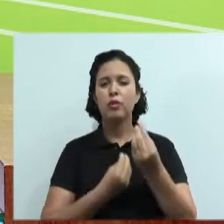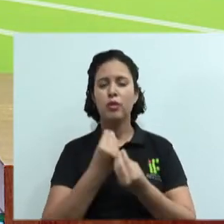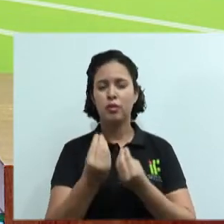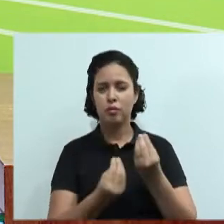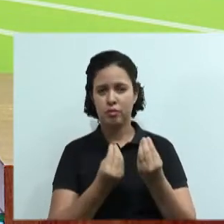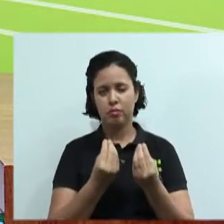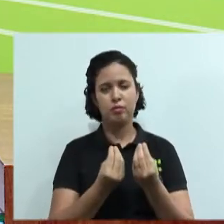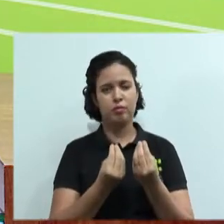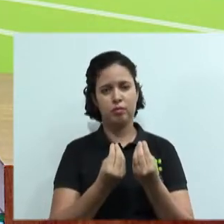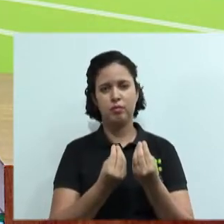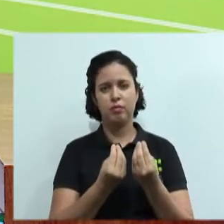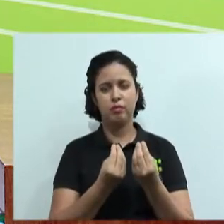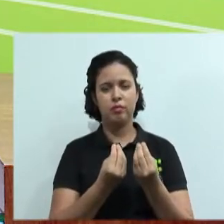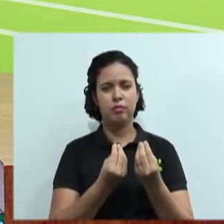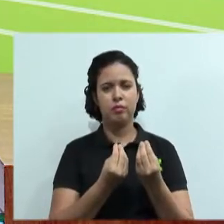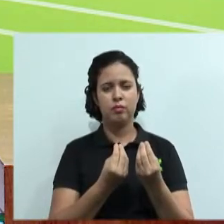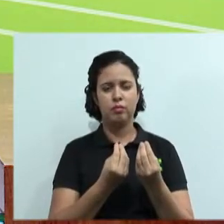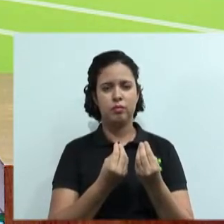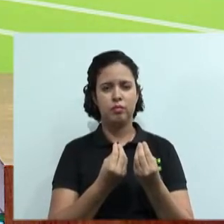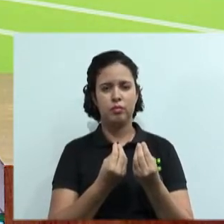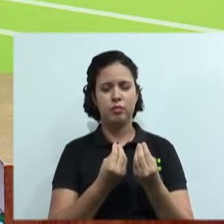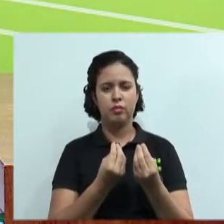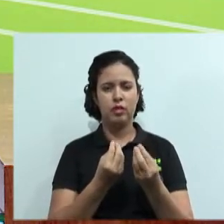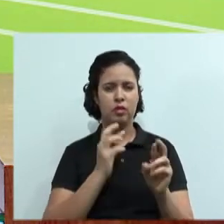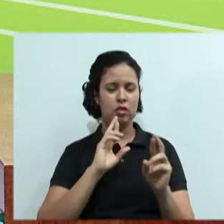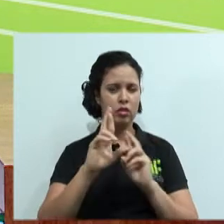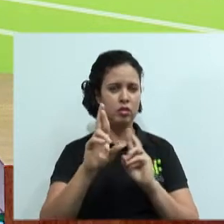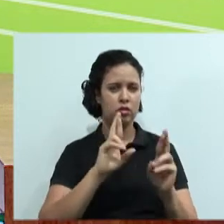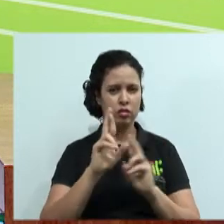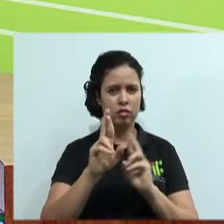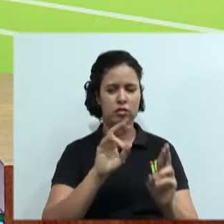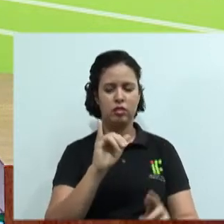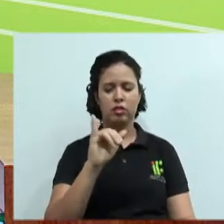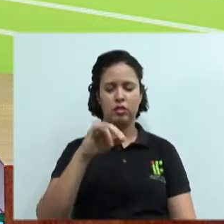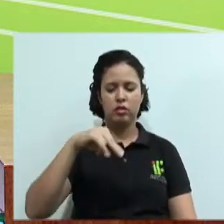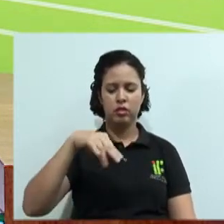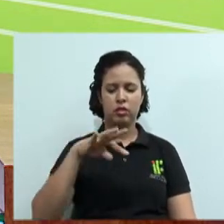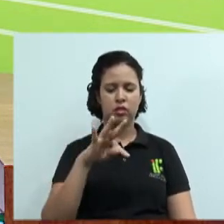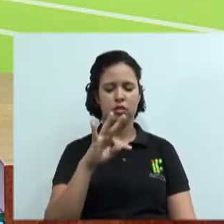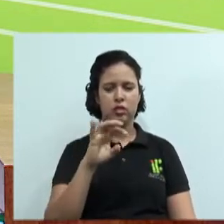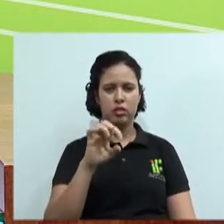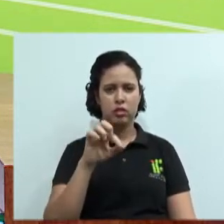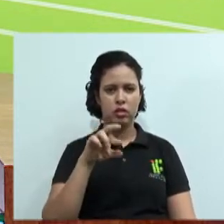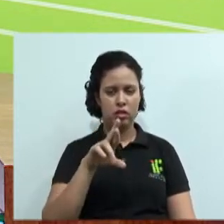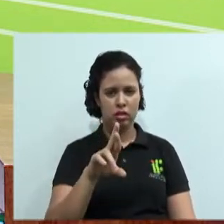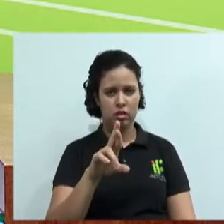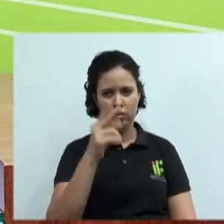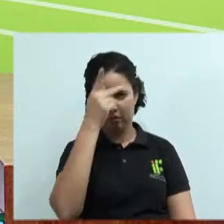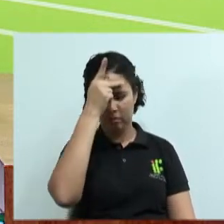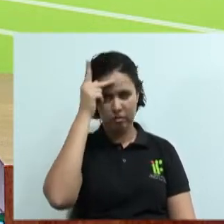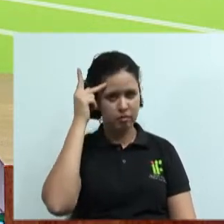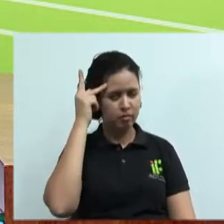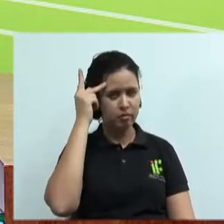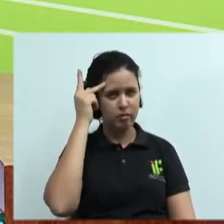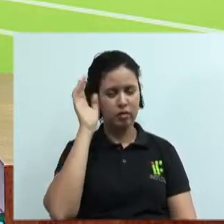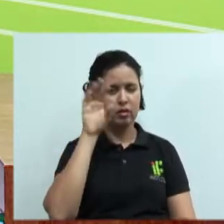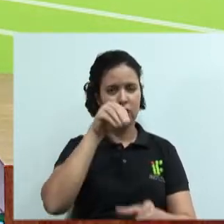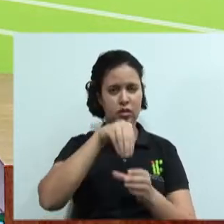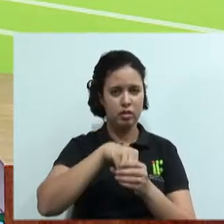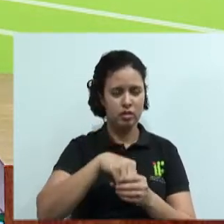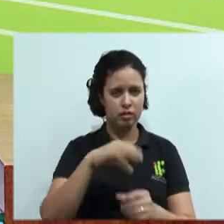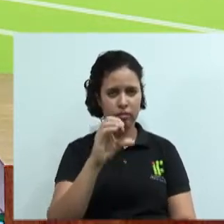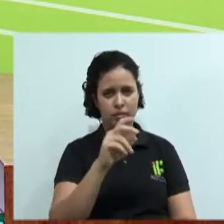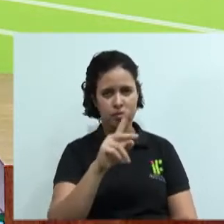isso interfere, essa parte do relacionamento interpessoal nas cooperativas? Me diga uma coisa,